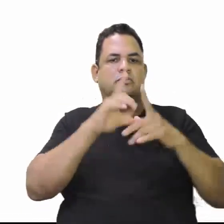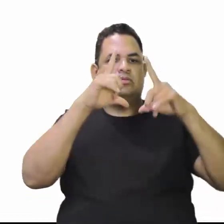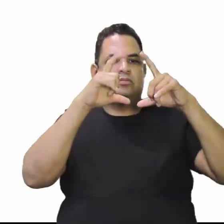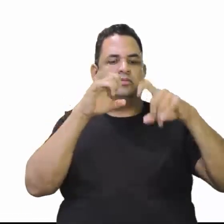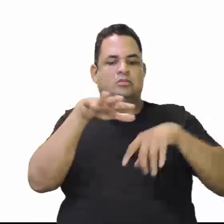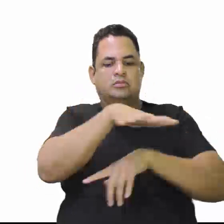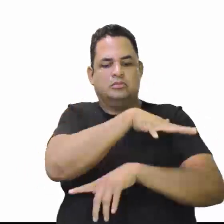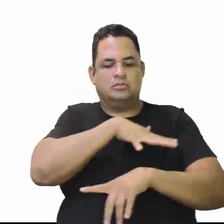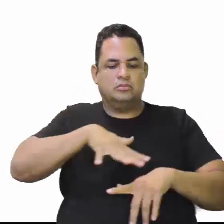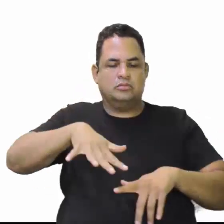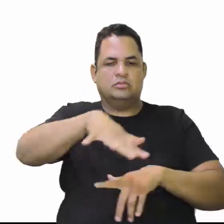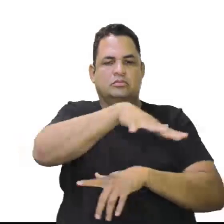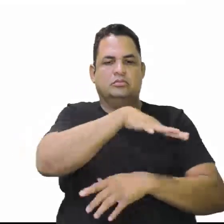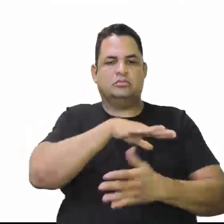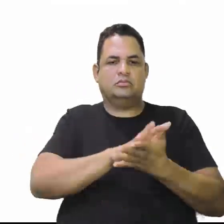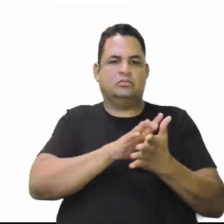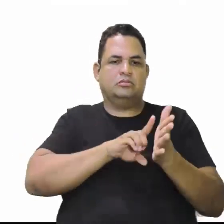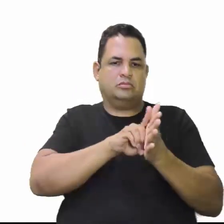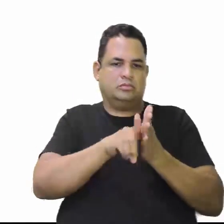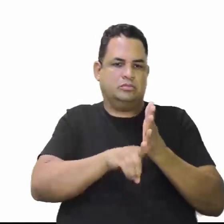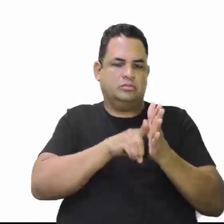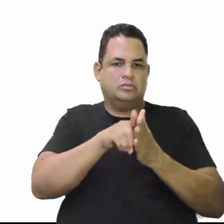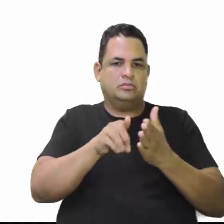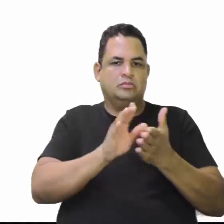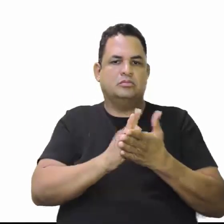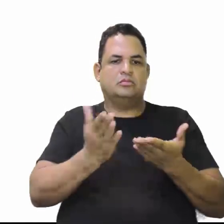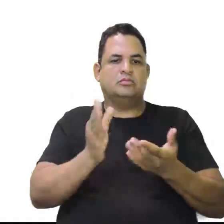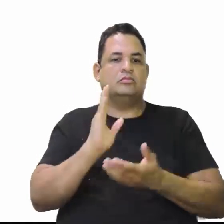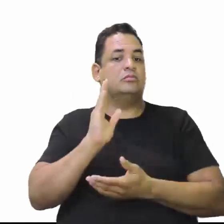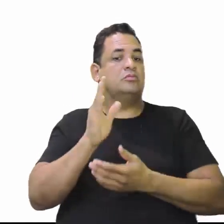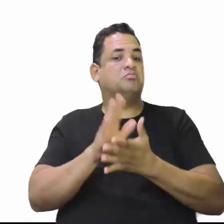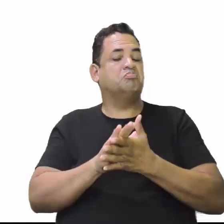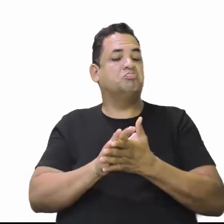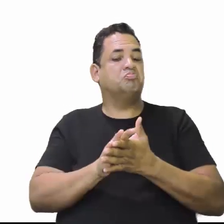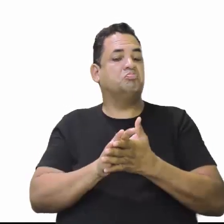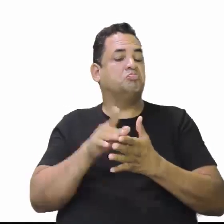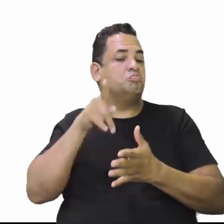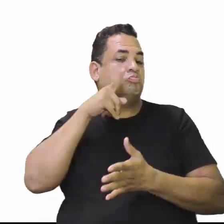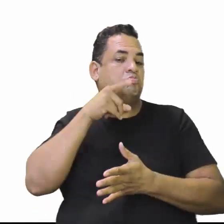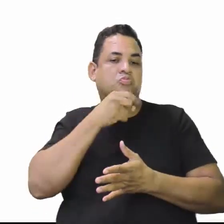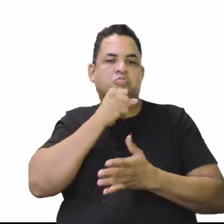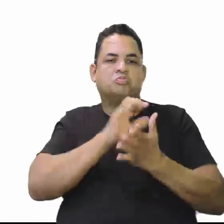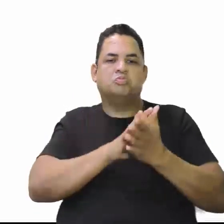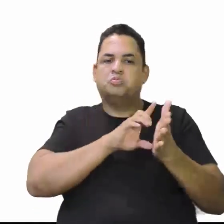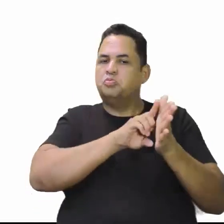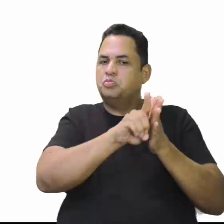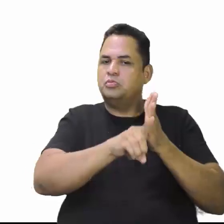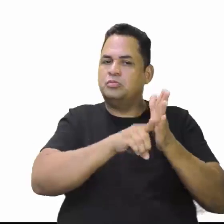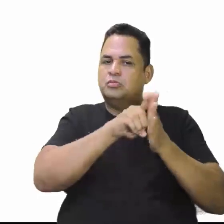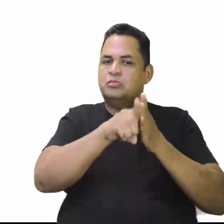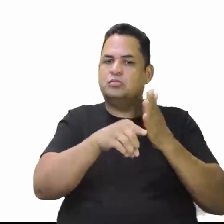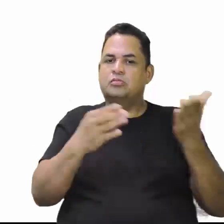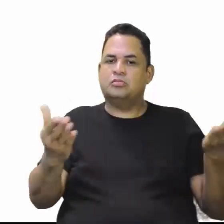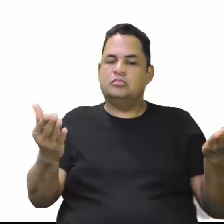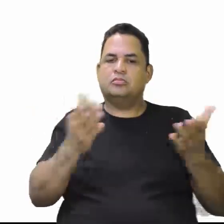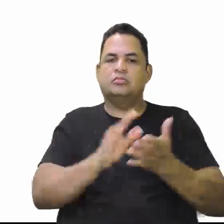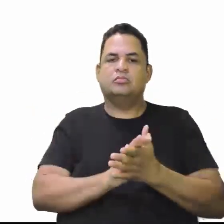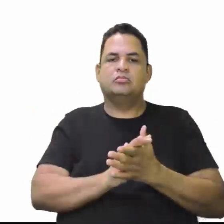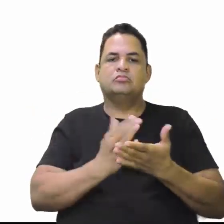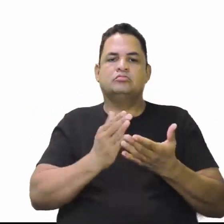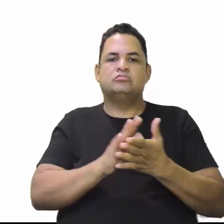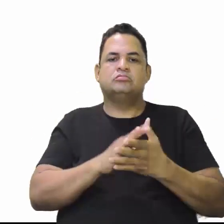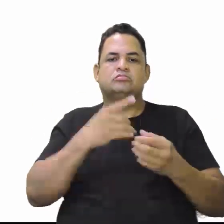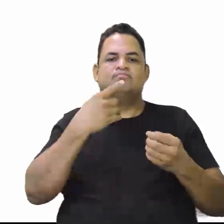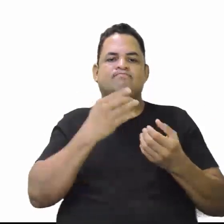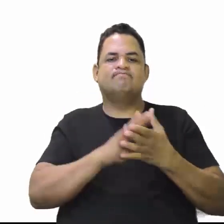pátio da Estrada de Ferro. Porto Velho, já naquele momento da Estrada de Ferro, era considerada uma